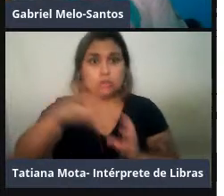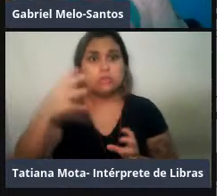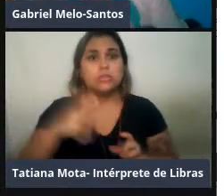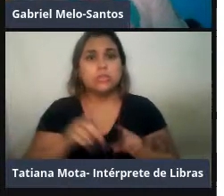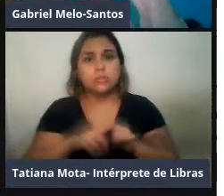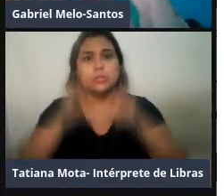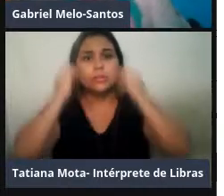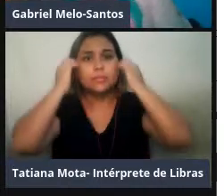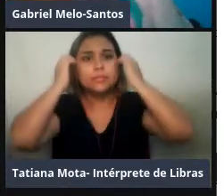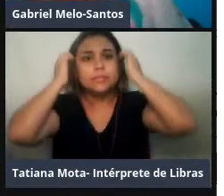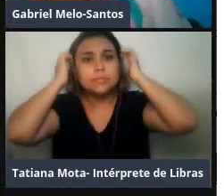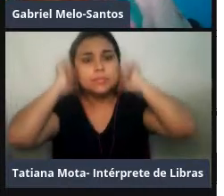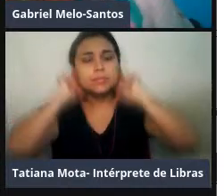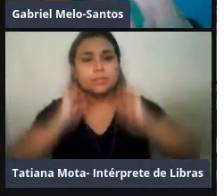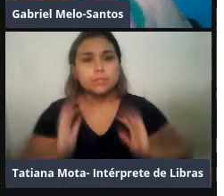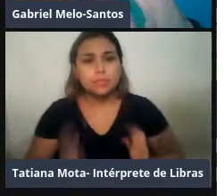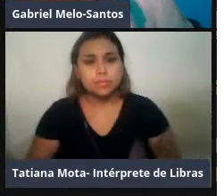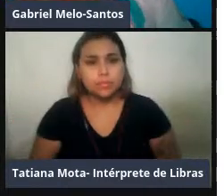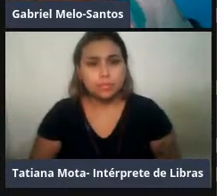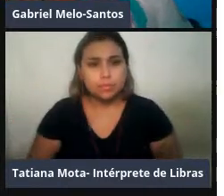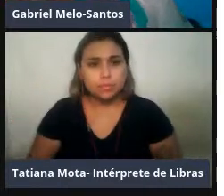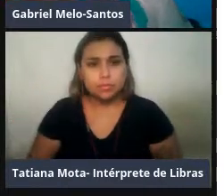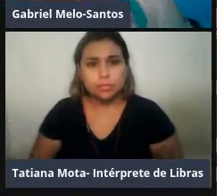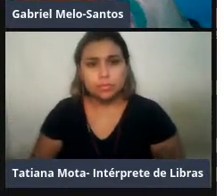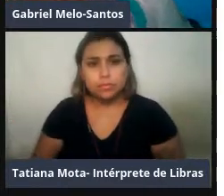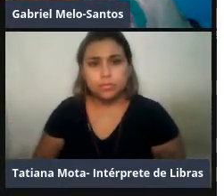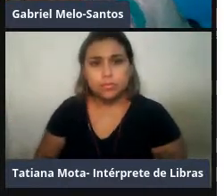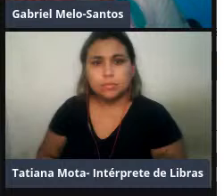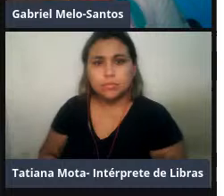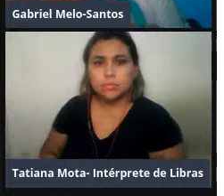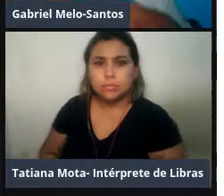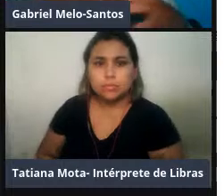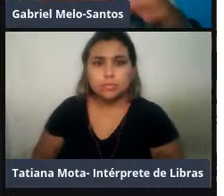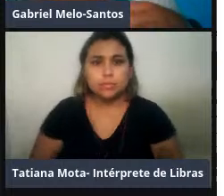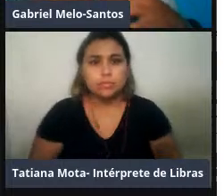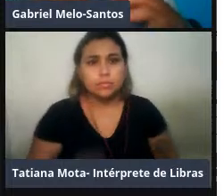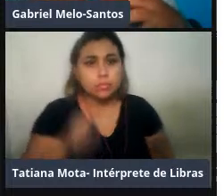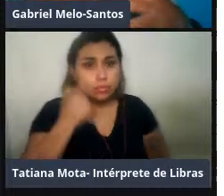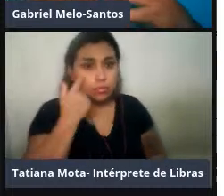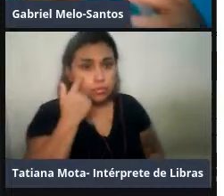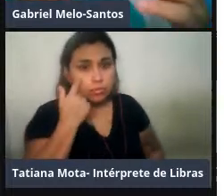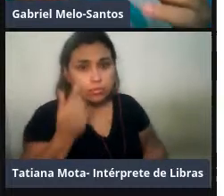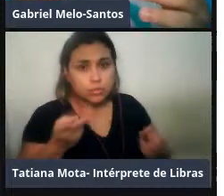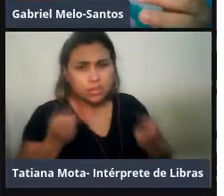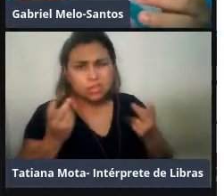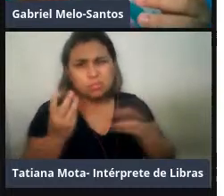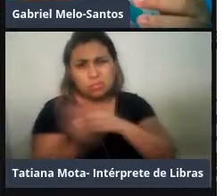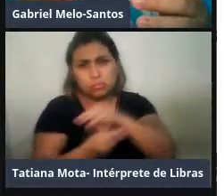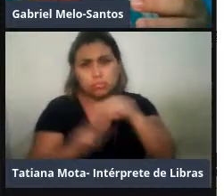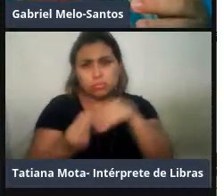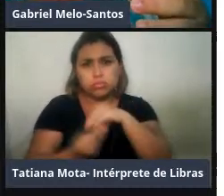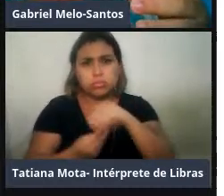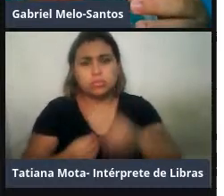desses repertórios. E aqui, só para vocês mostram que ficou meio bagunçado, do que mais